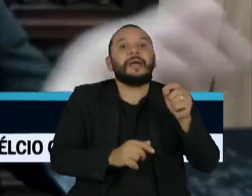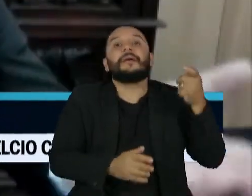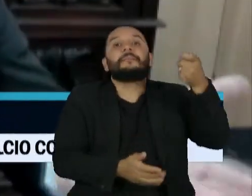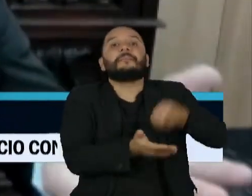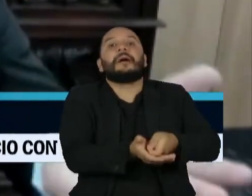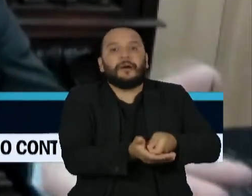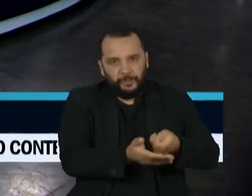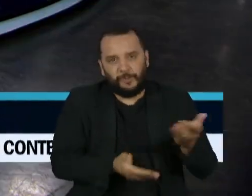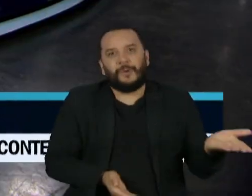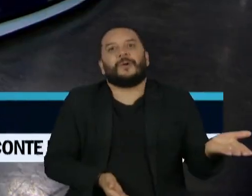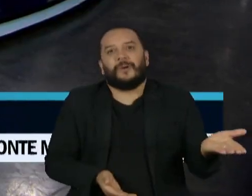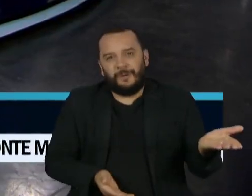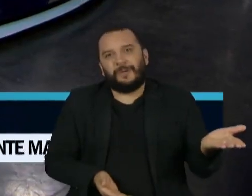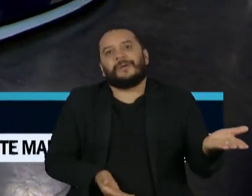apareçam.